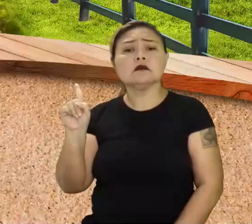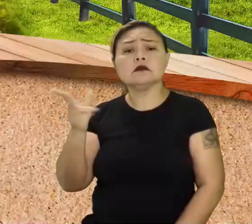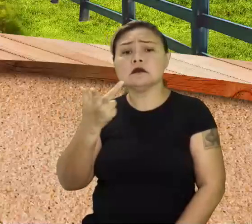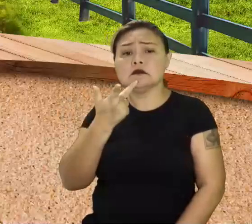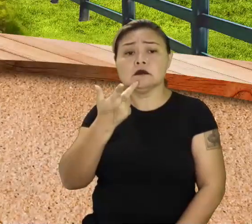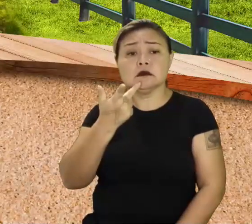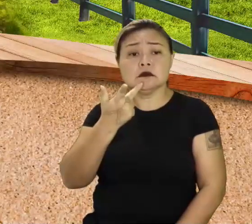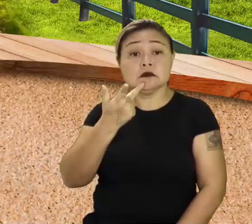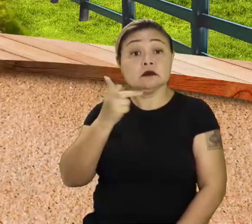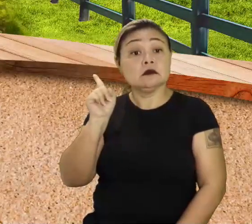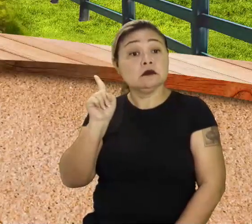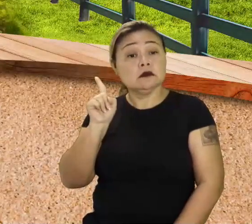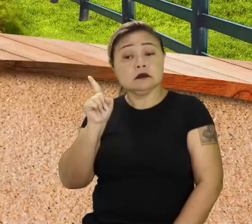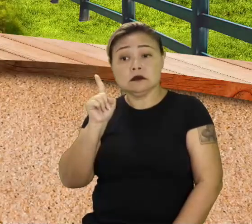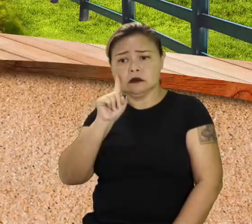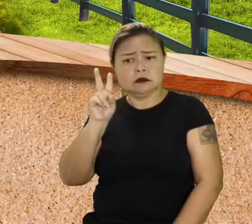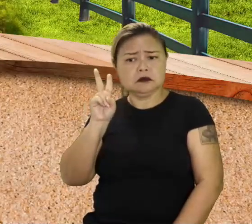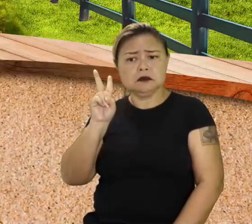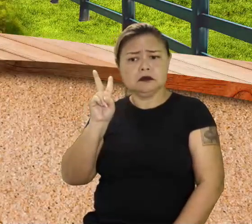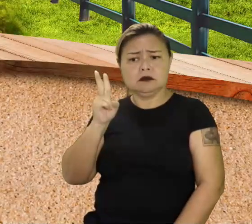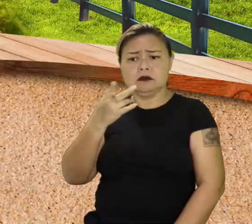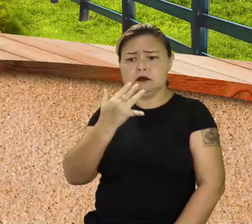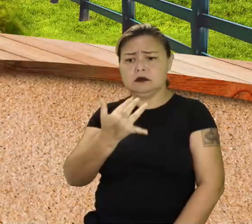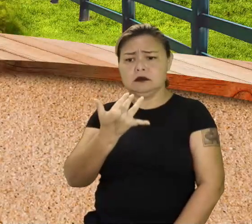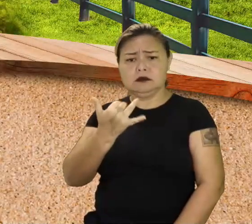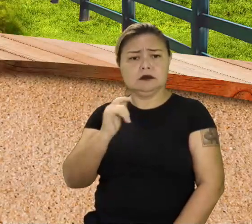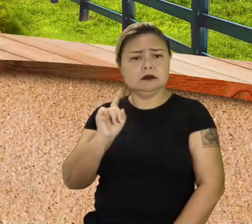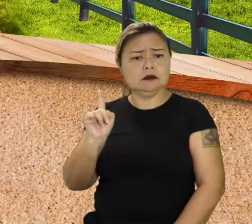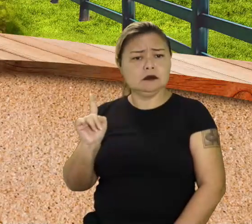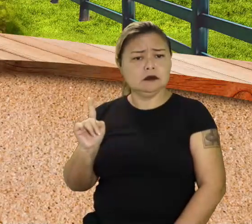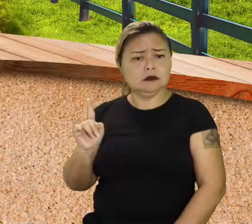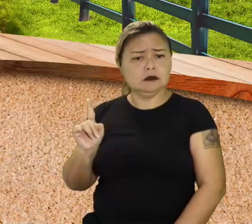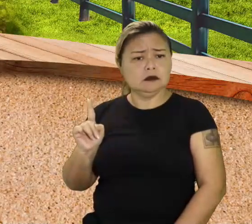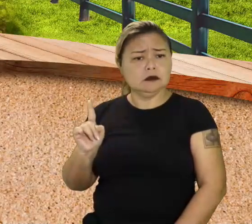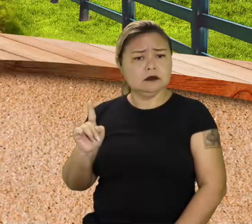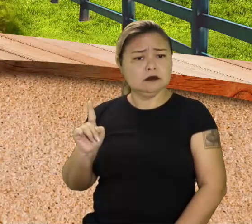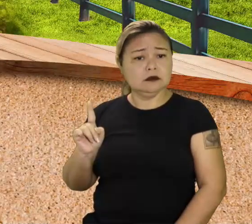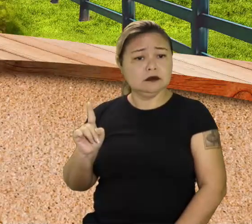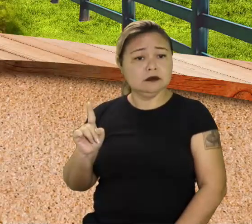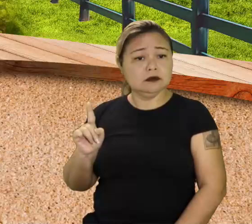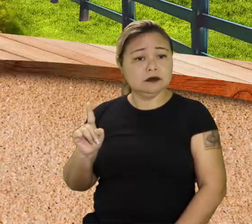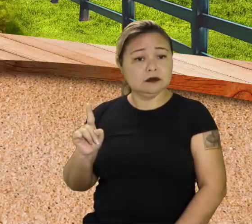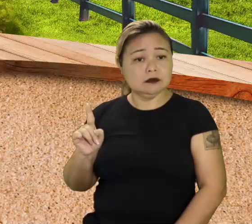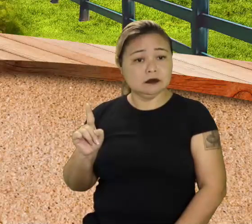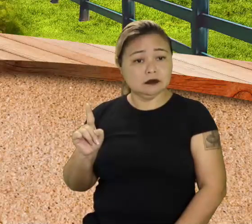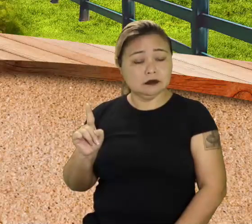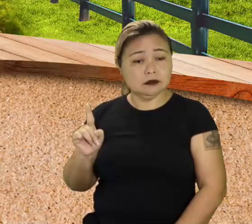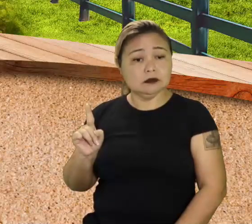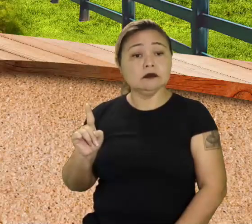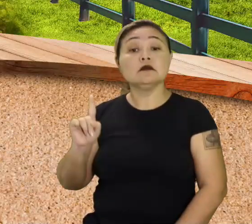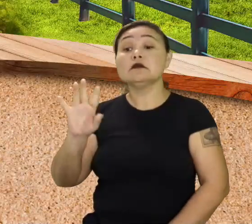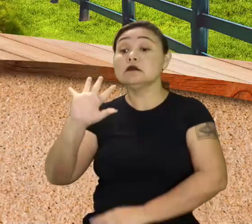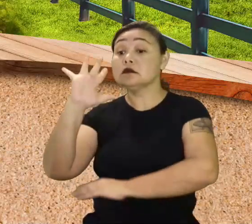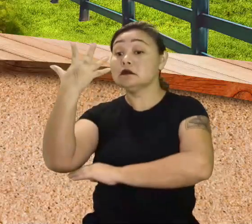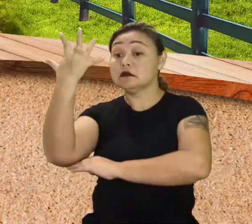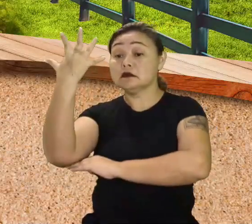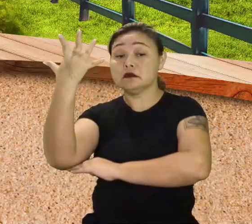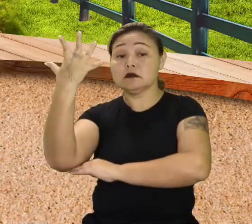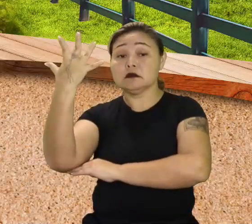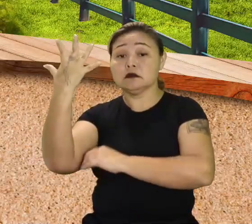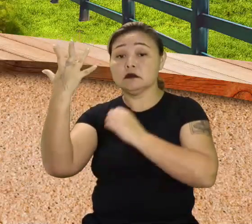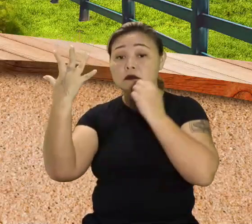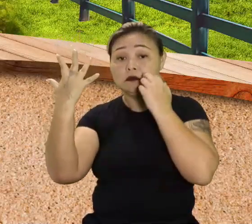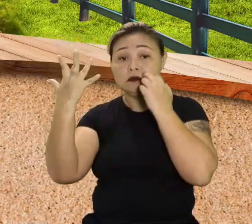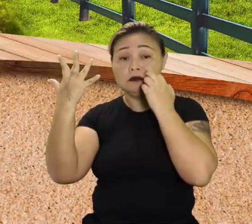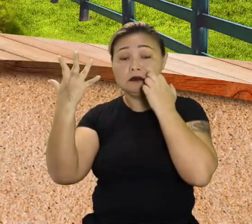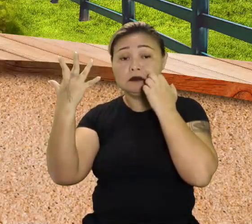Quando eu falo... Hum, acho que não ficou legal não. Essa cor que eu usei, né? Aqui são árvores, ó. Aqui são árvores. Minha diretora,